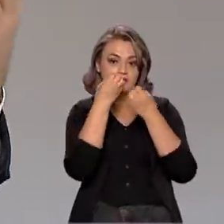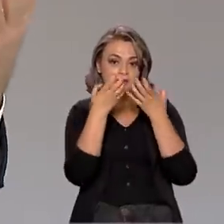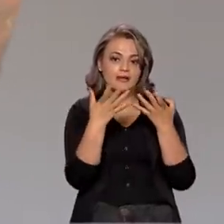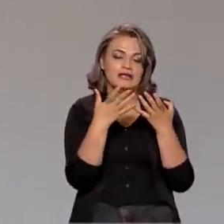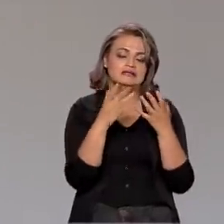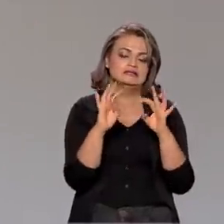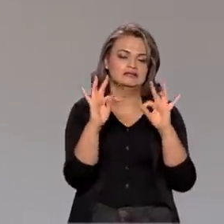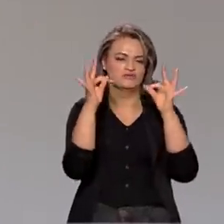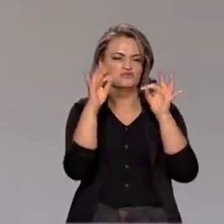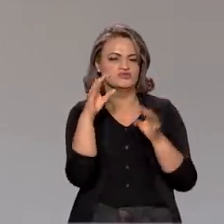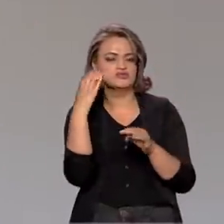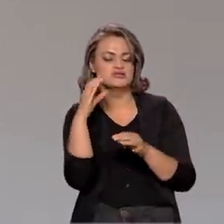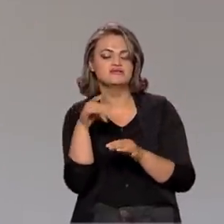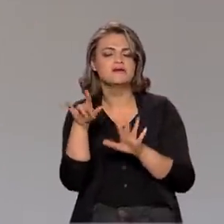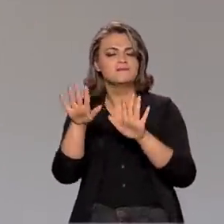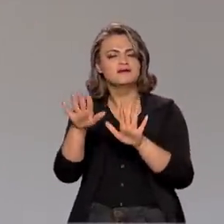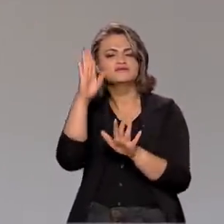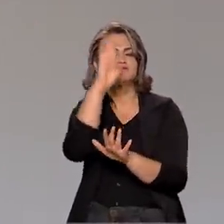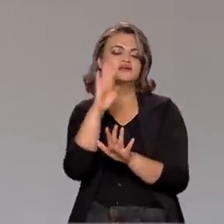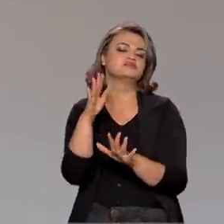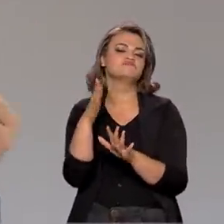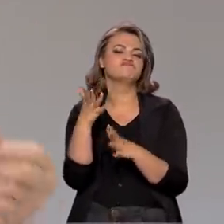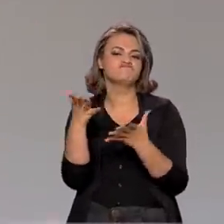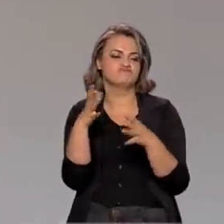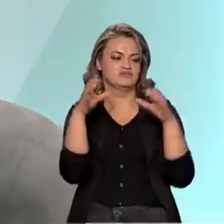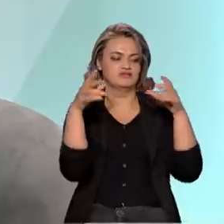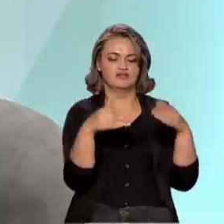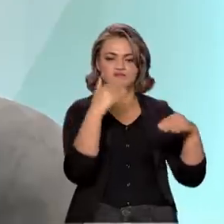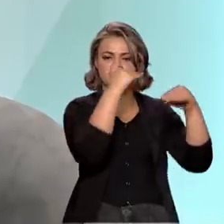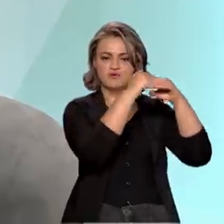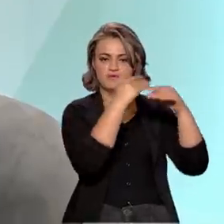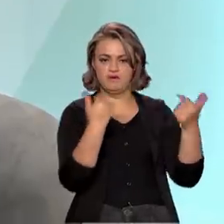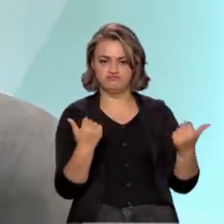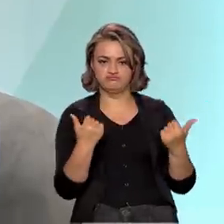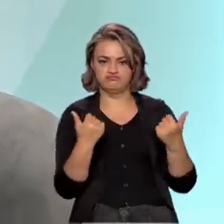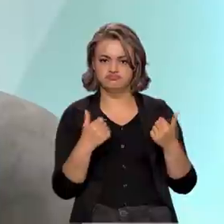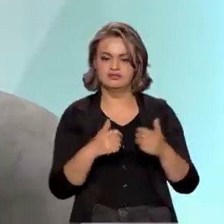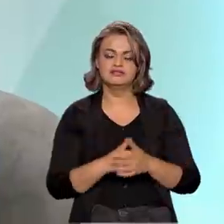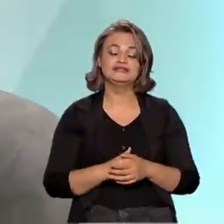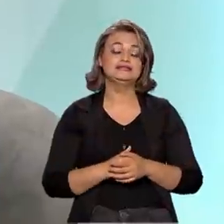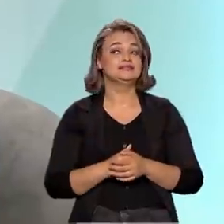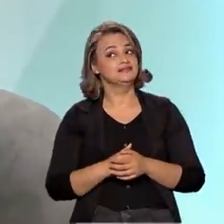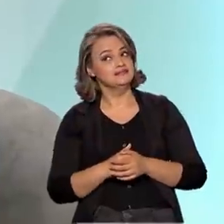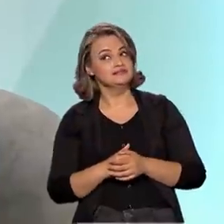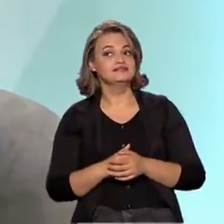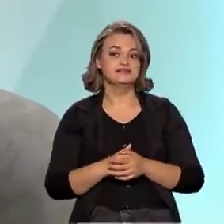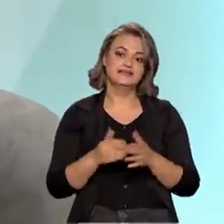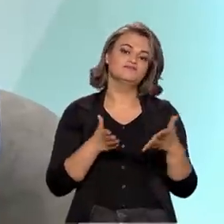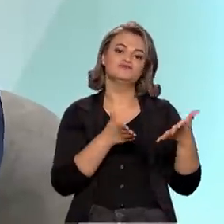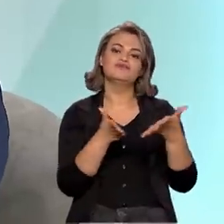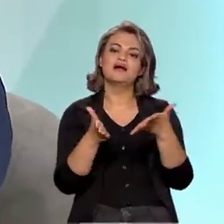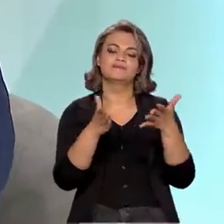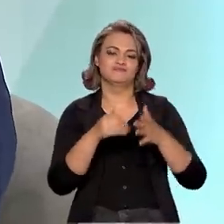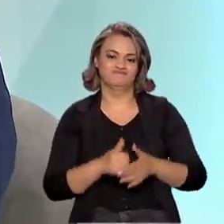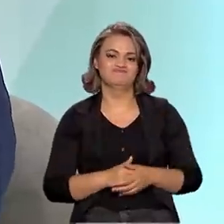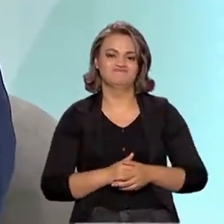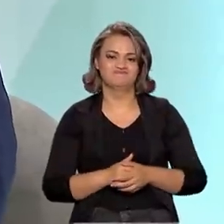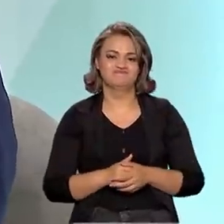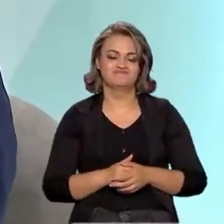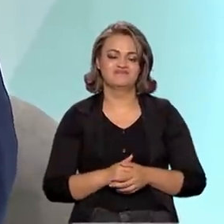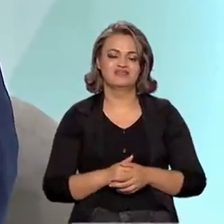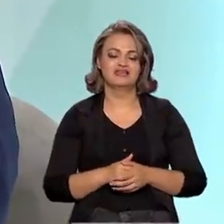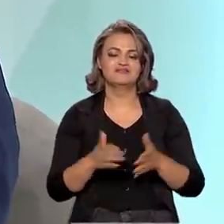nessa questão, nesse grupo? Chegamos a esse grupo já? Ainda temos um bom caminho pela frente. E quando eu falo isso,